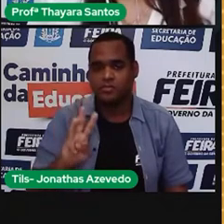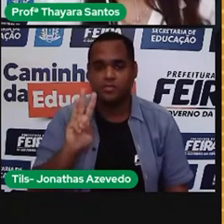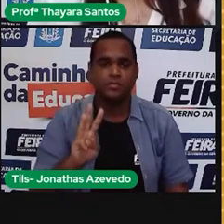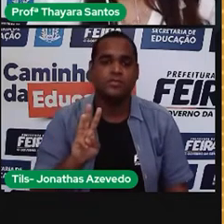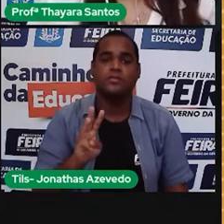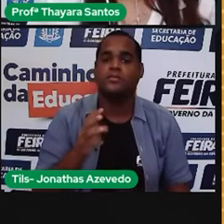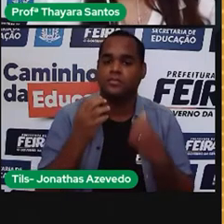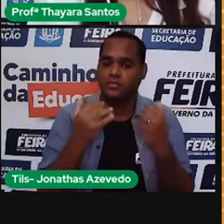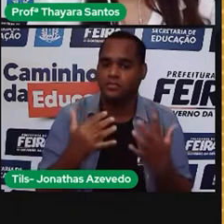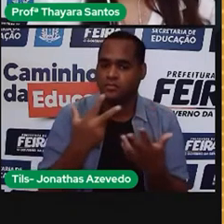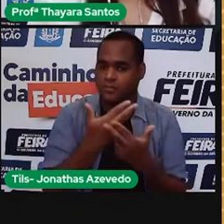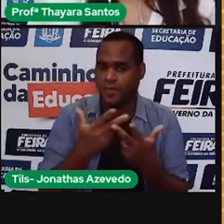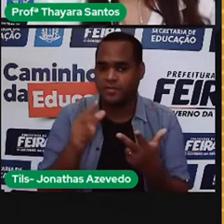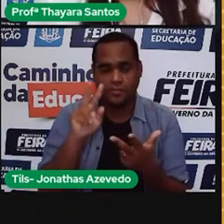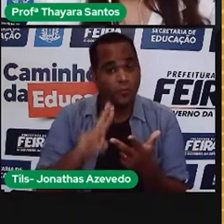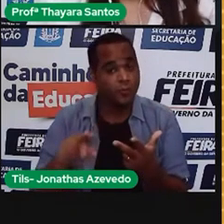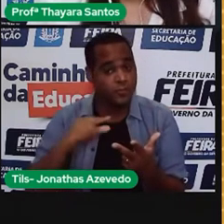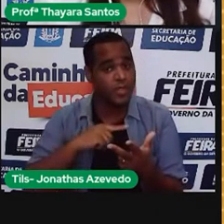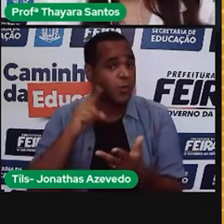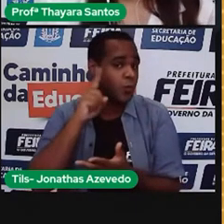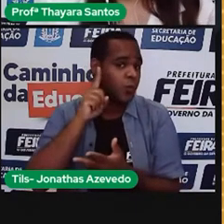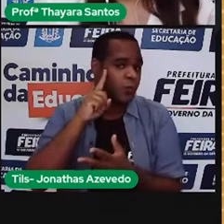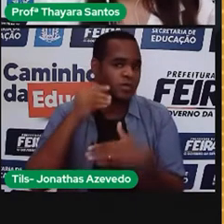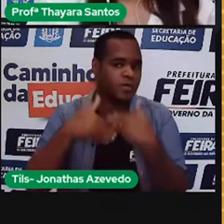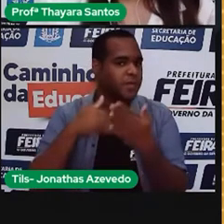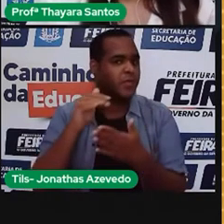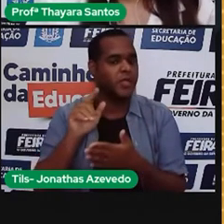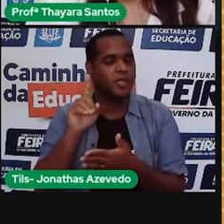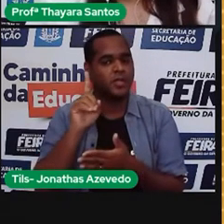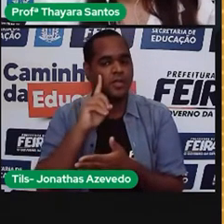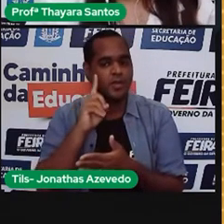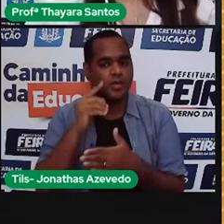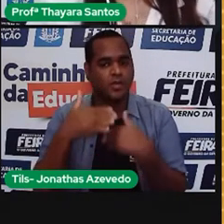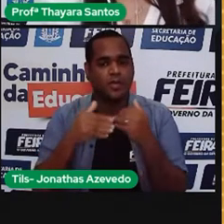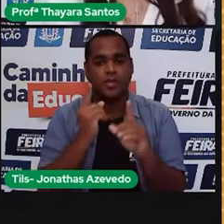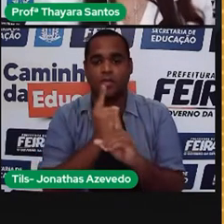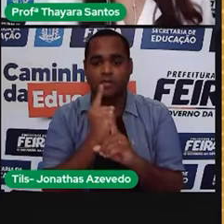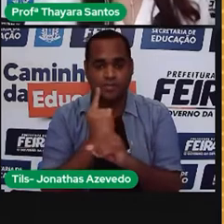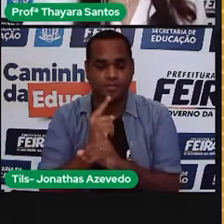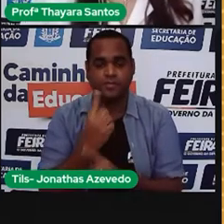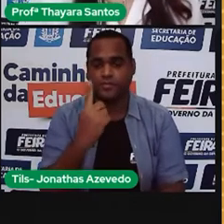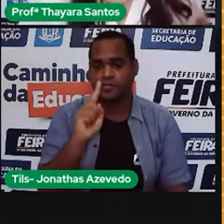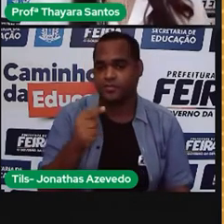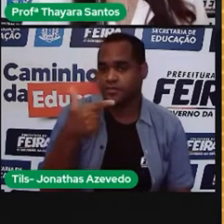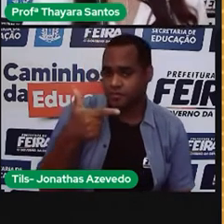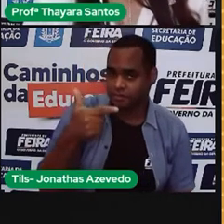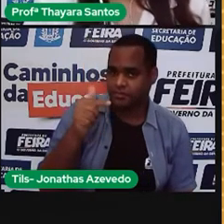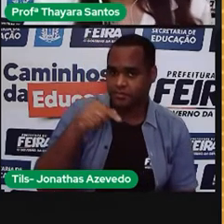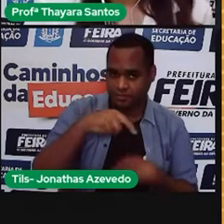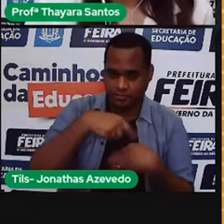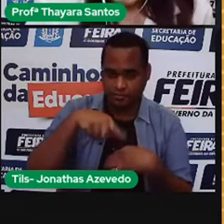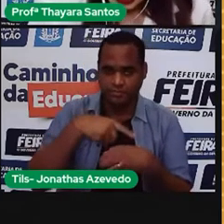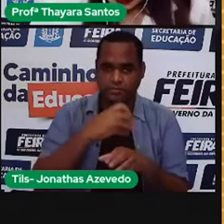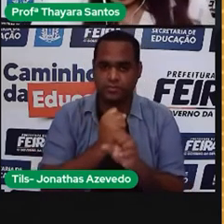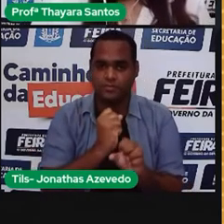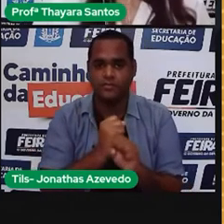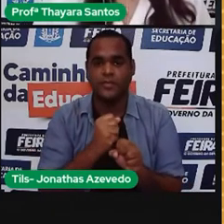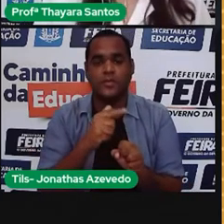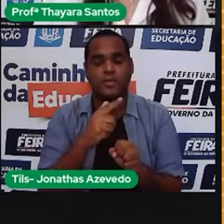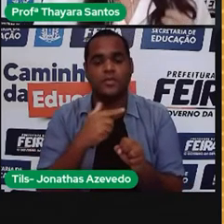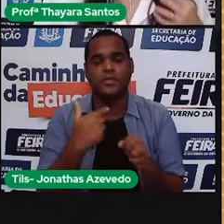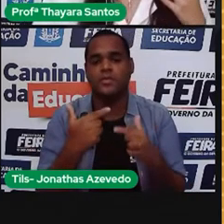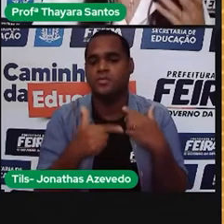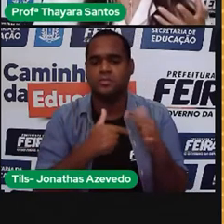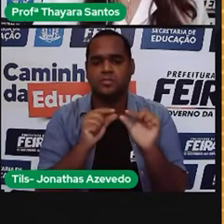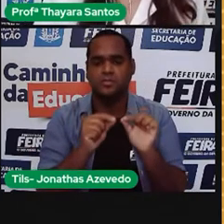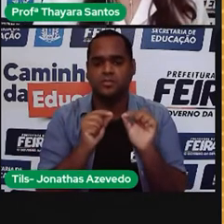Então, o tempo de uso por dia foi o que a gente já achou, que é 1,2 horas. Agora a gente precisa achar o consumo. Vamos lá.